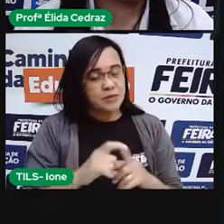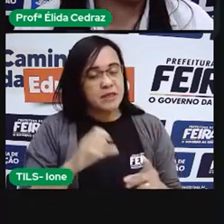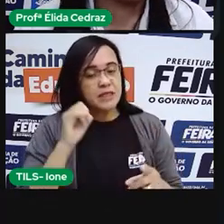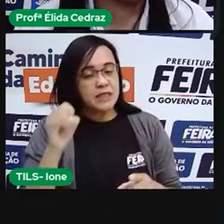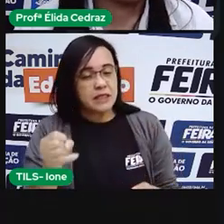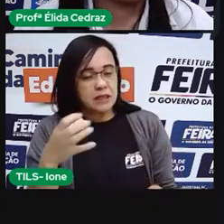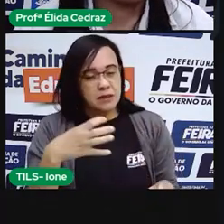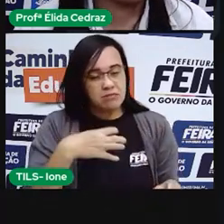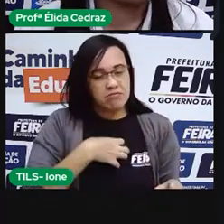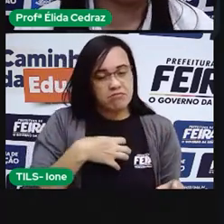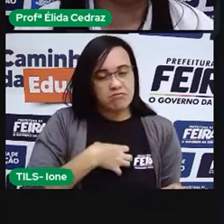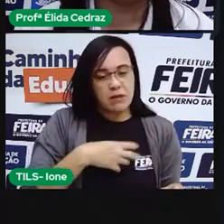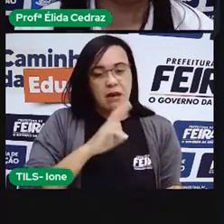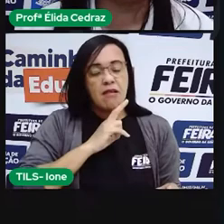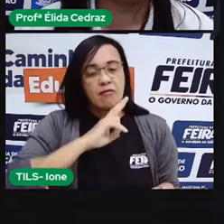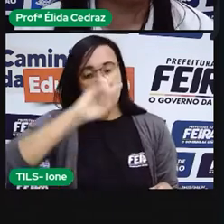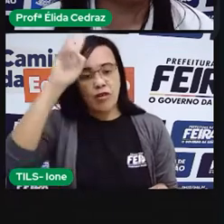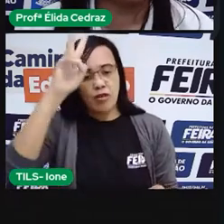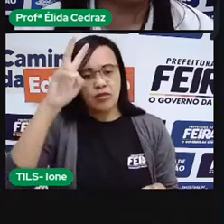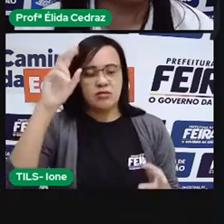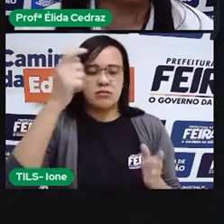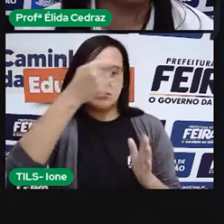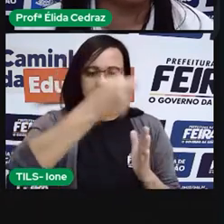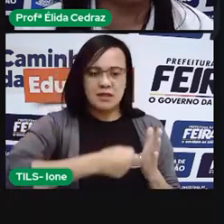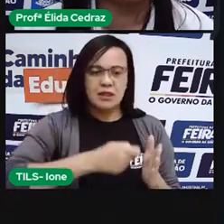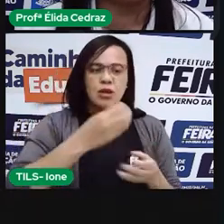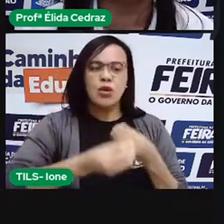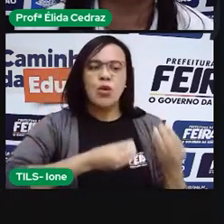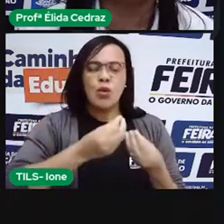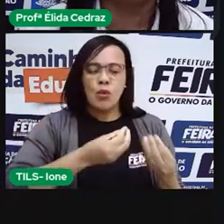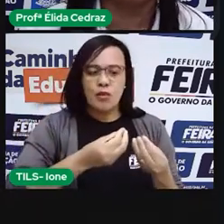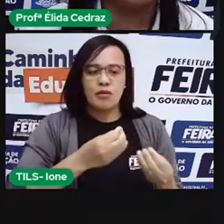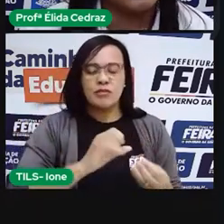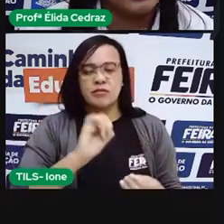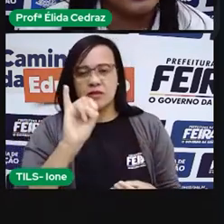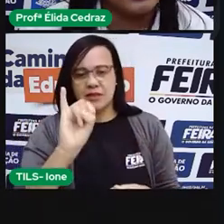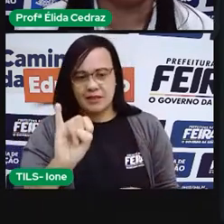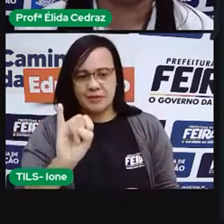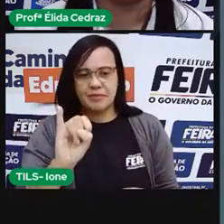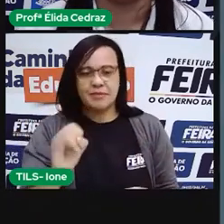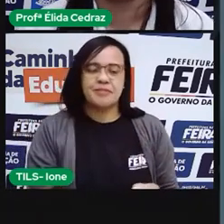som forte, vamos escrever com a letra I.